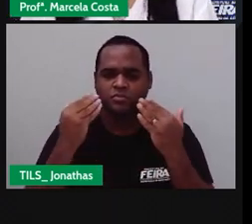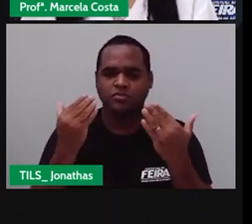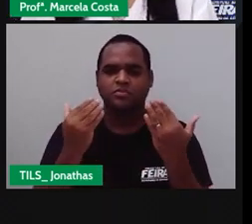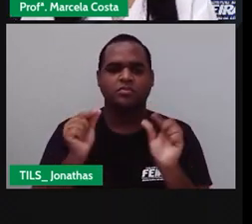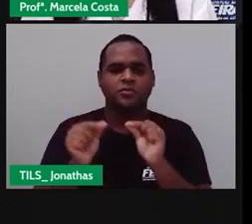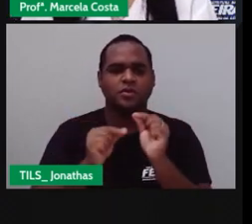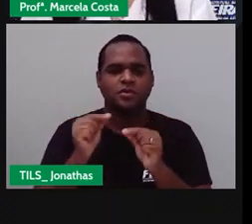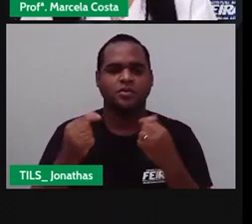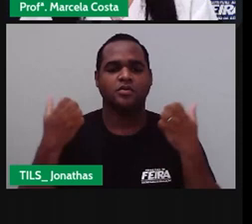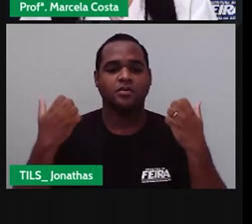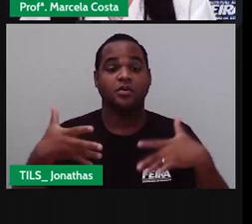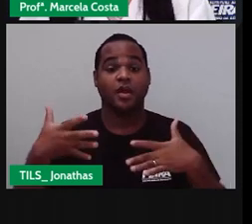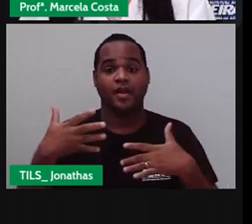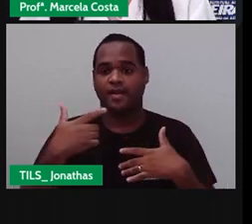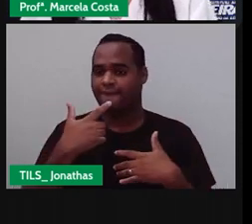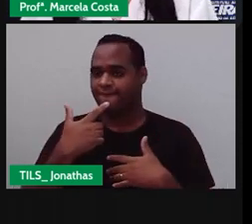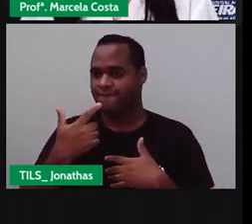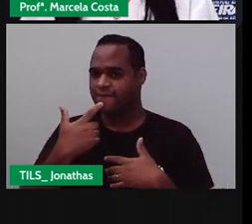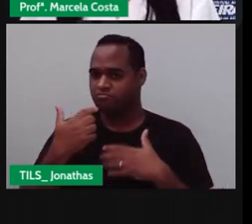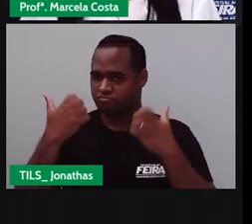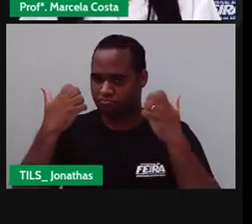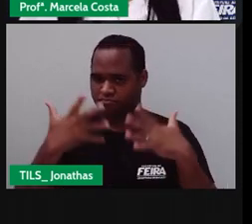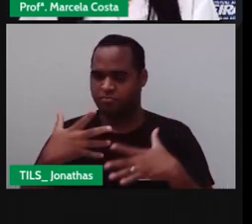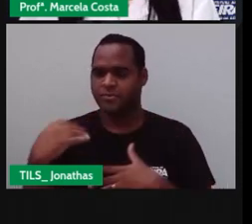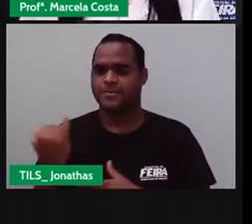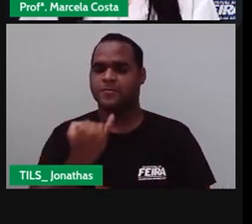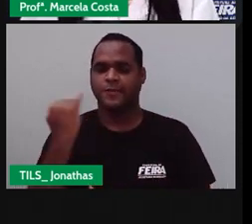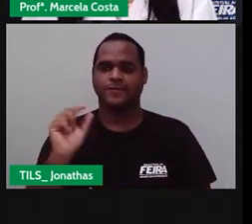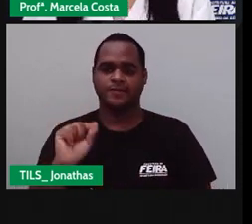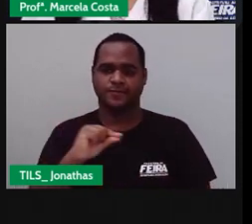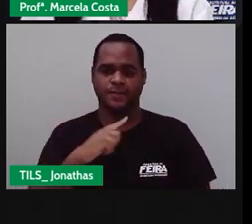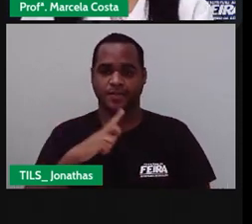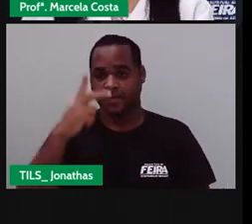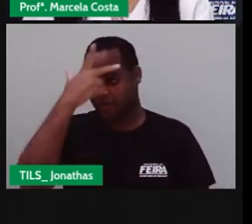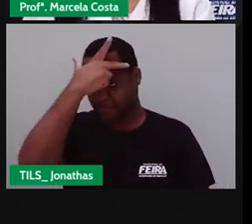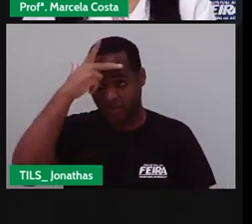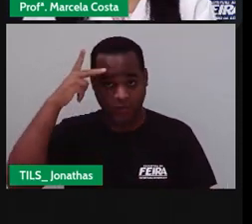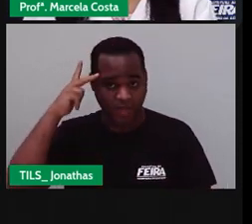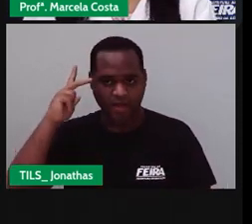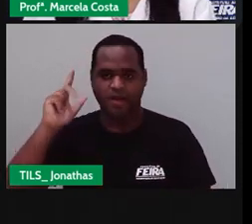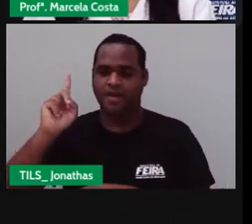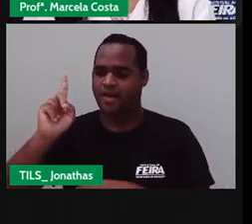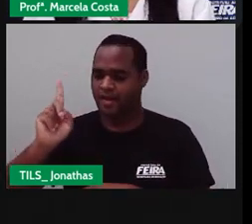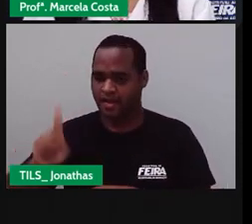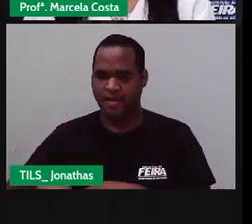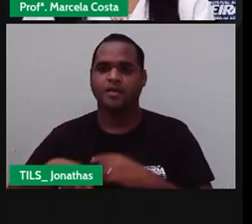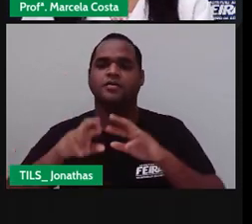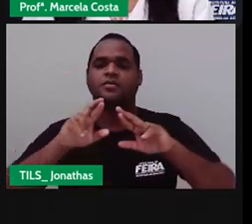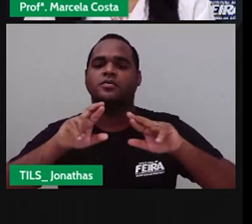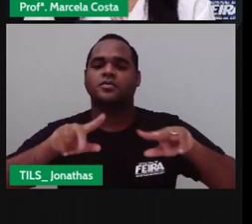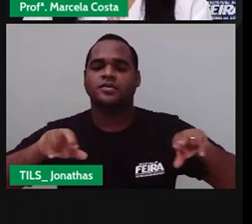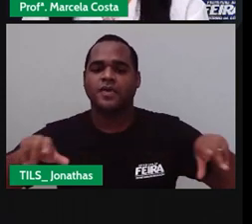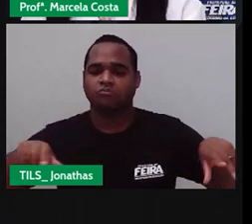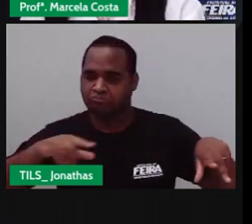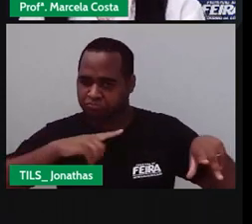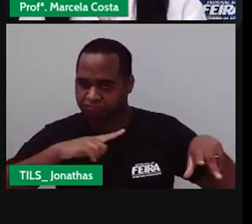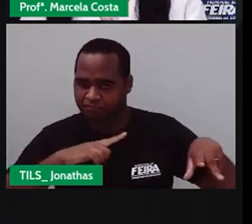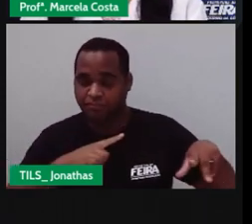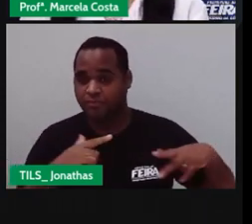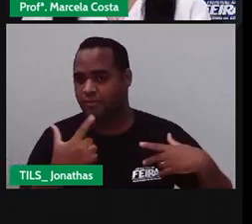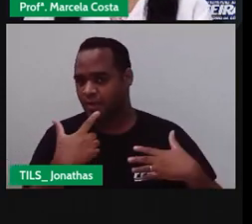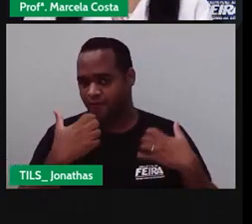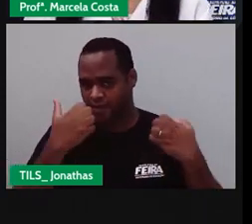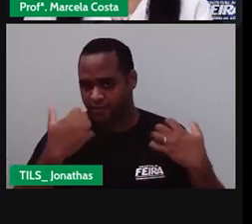Ela reforça Que As pessoas São diferentes Como eu Já